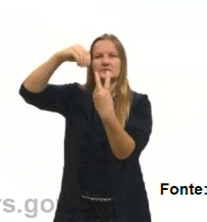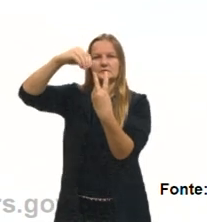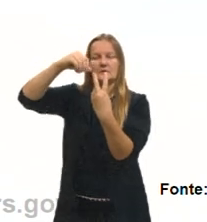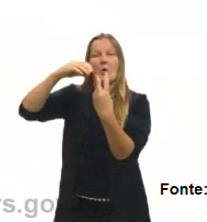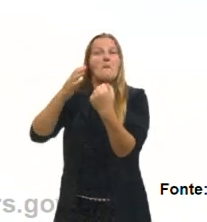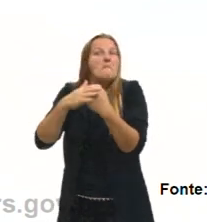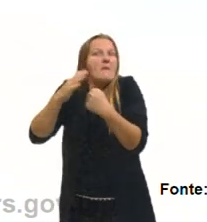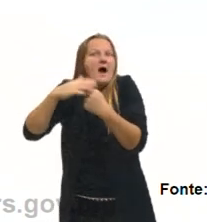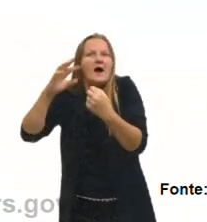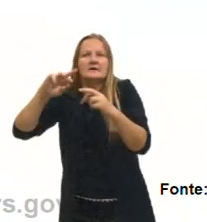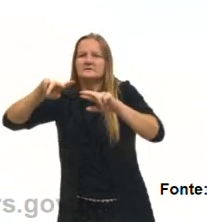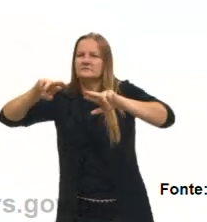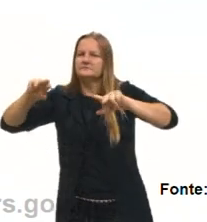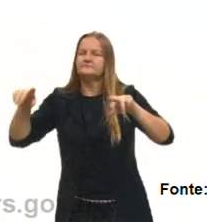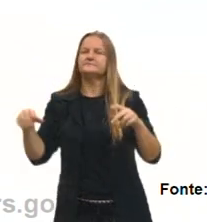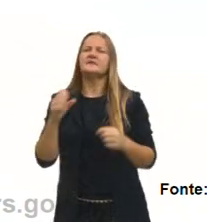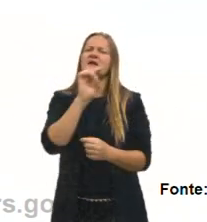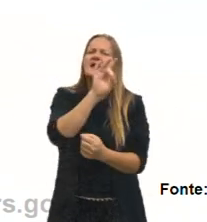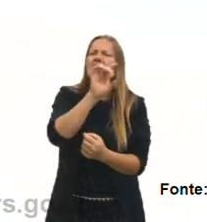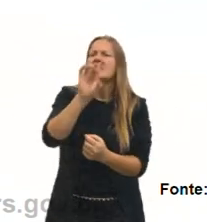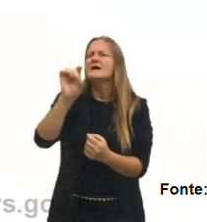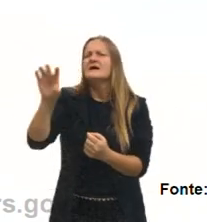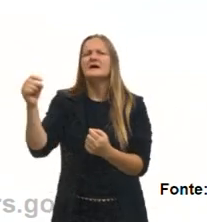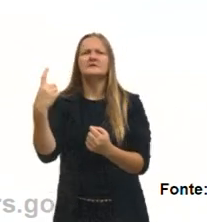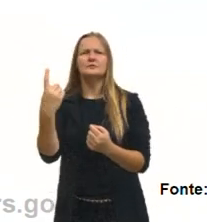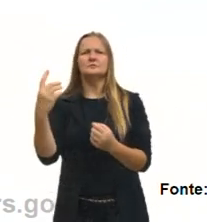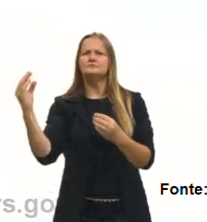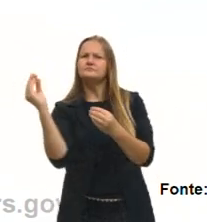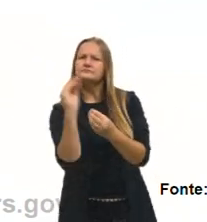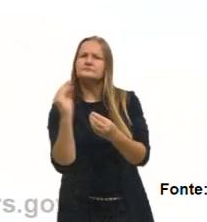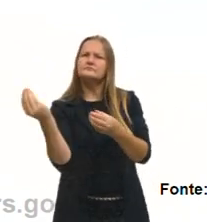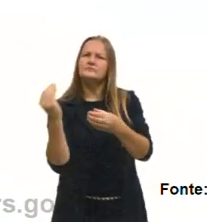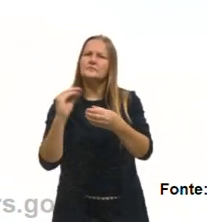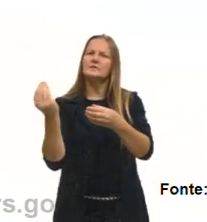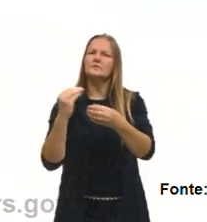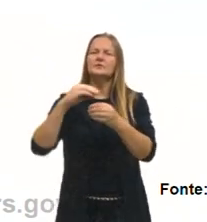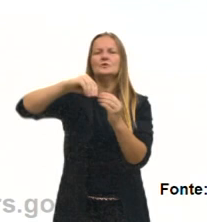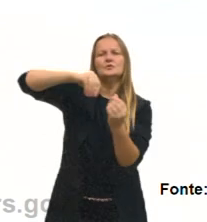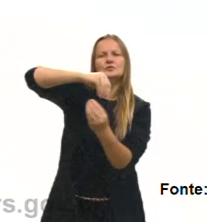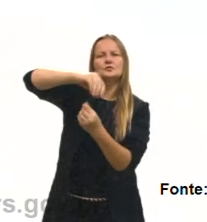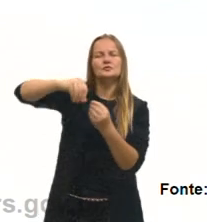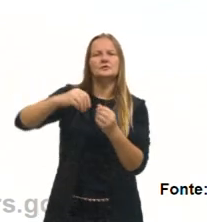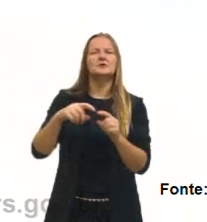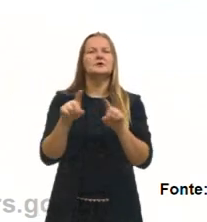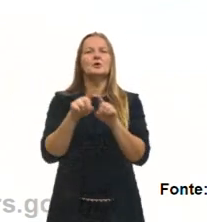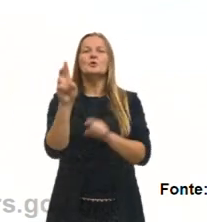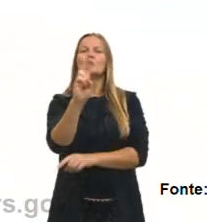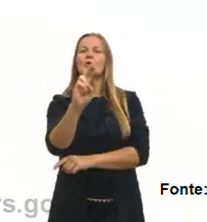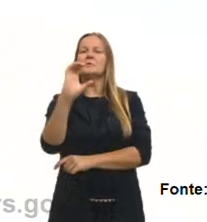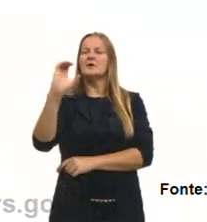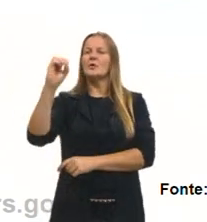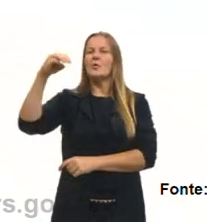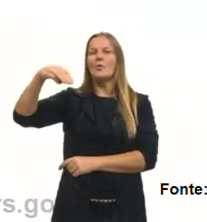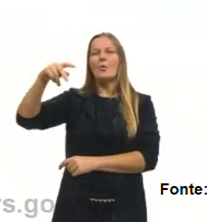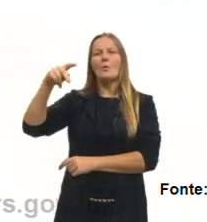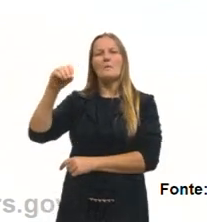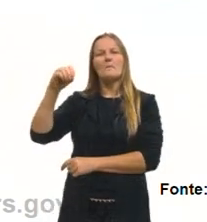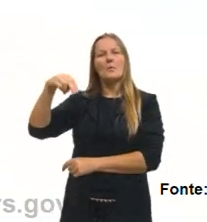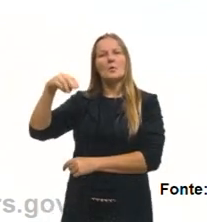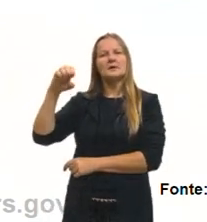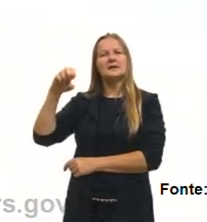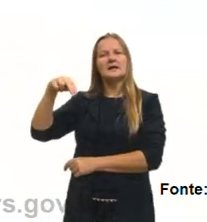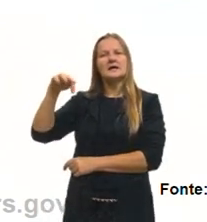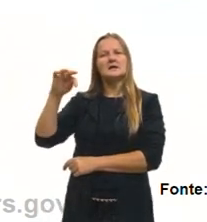E cada uma dessas substâncias que a gente adiciona numa mistura são chamadas de componentes. Ou seja, na nossa mistura